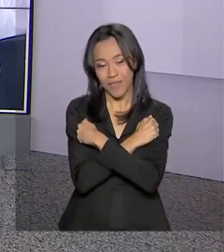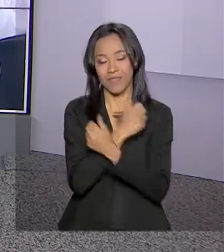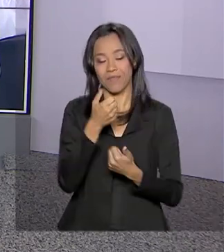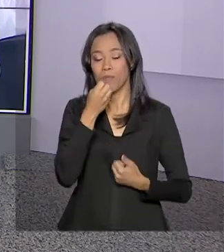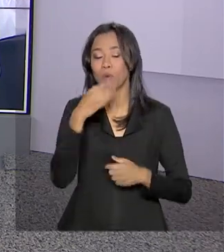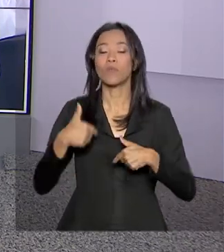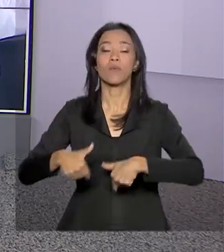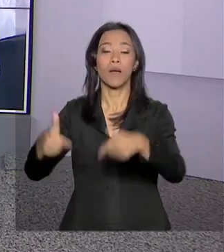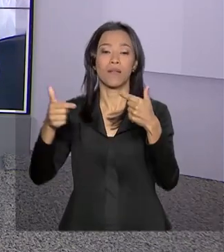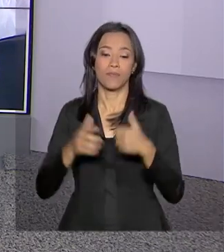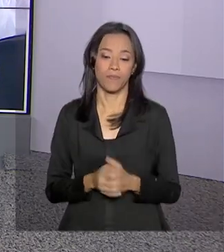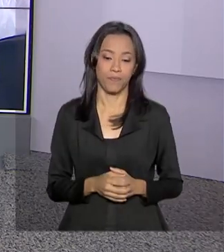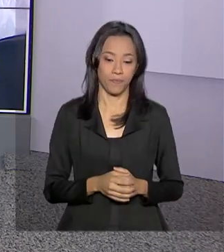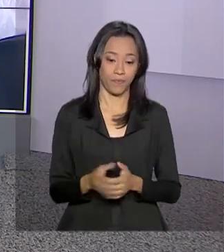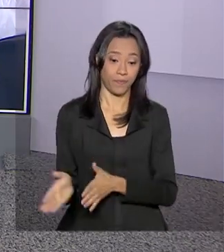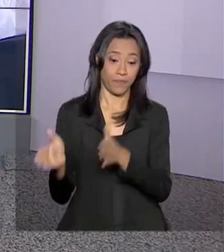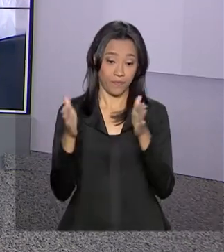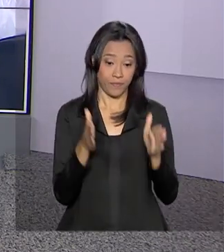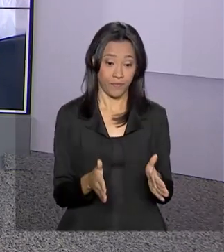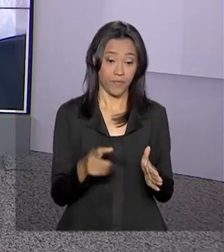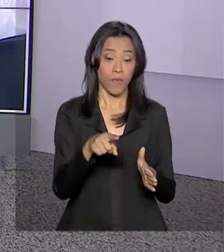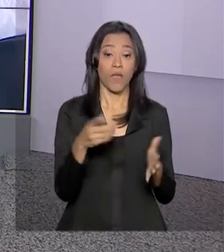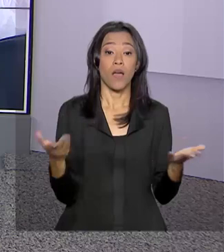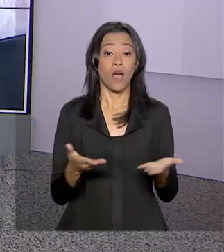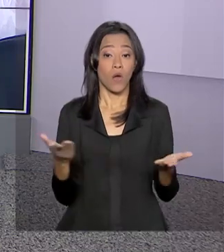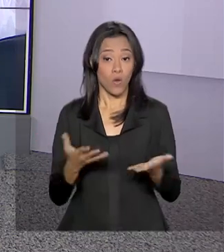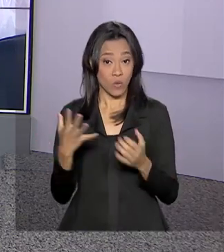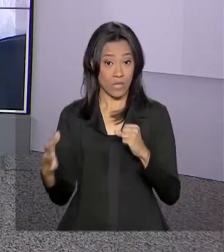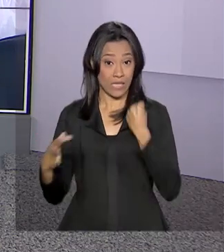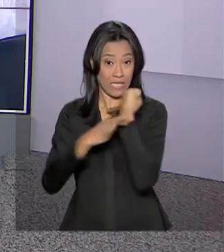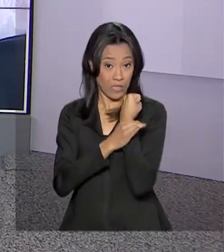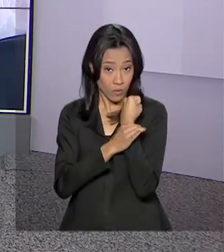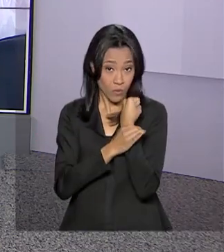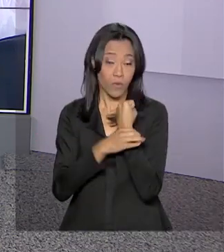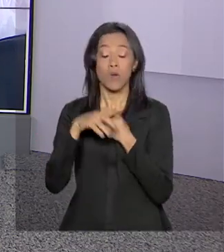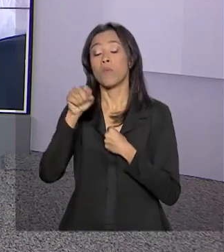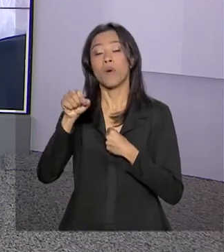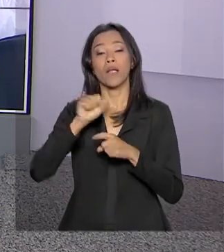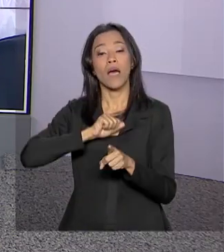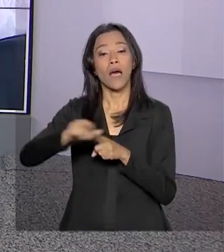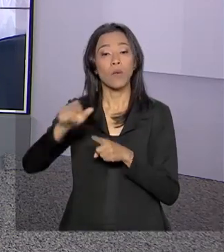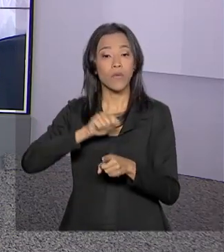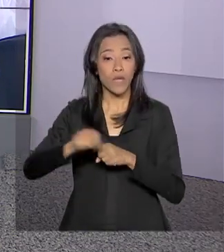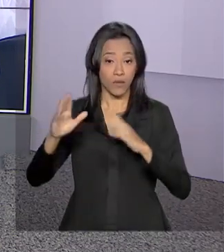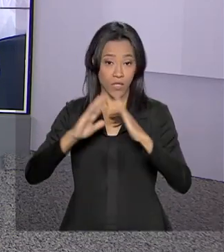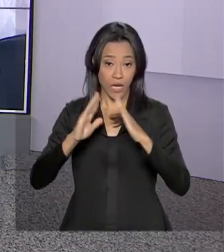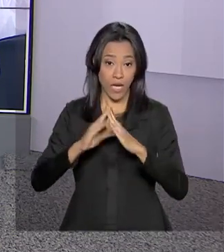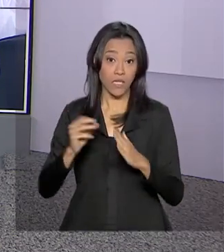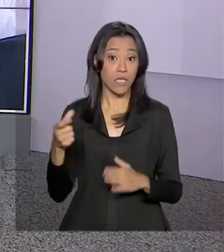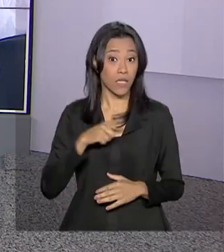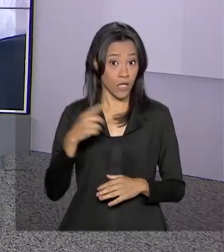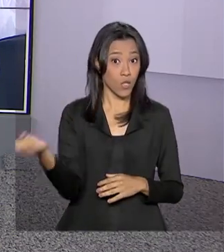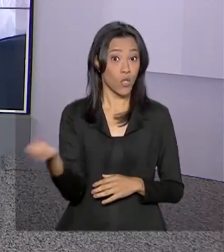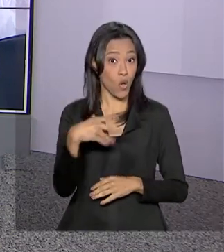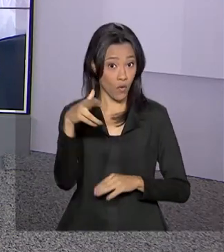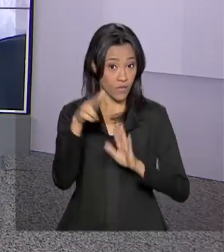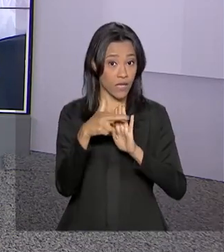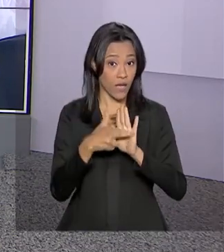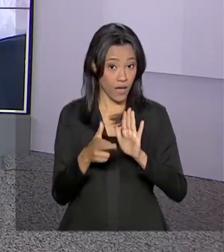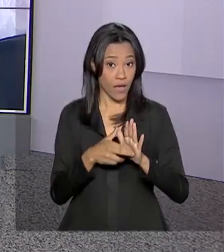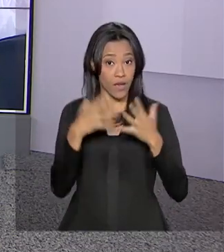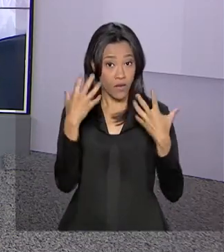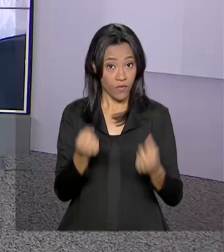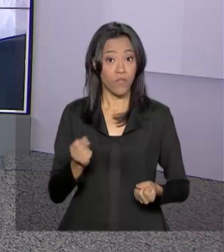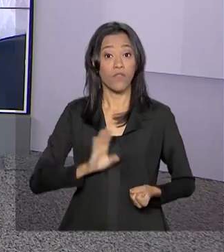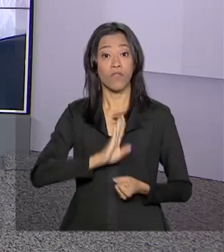você, então. Olha, o seguro-fiança usado como garantia em contratos de aluguel tem novas regras. A gente vai conhecer essas regras agora. Vamos até o Rio de